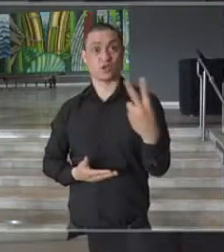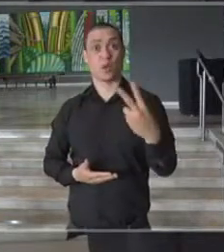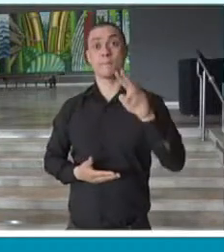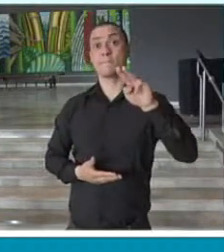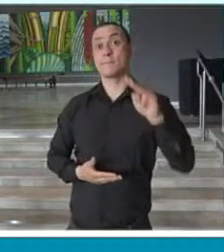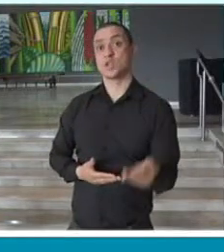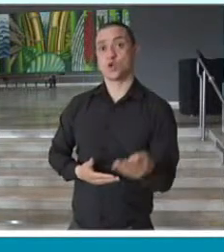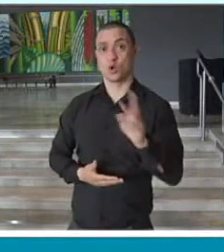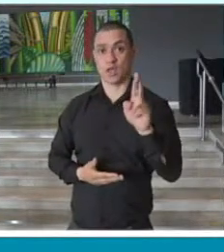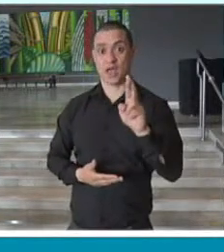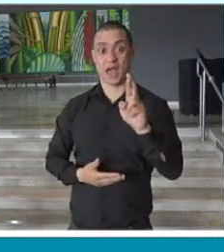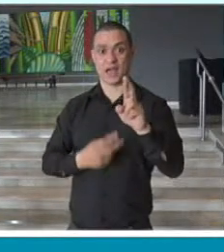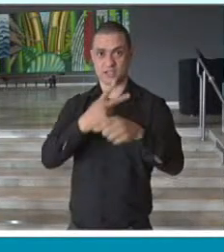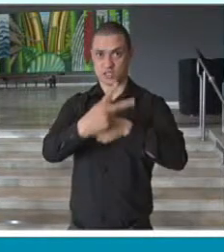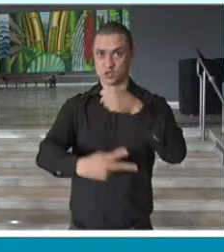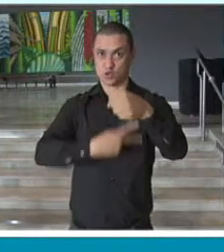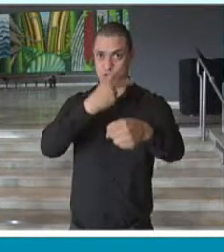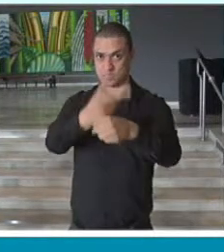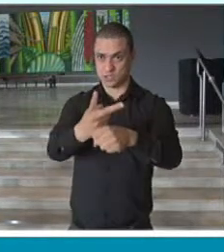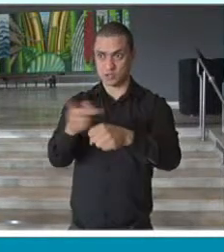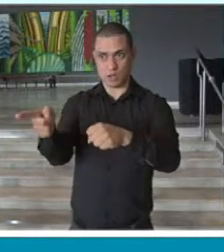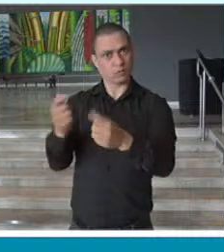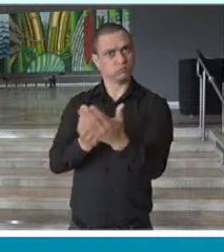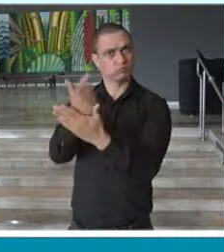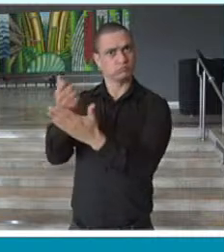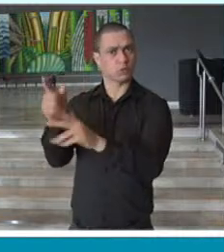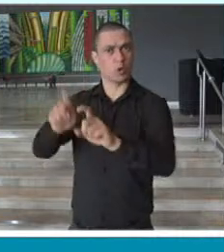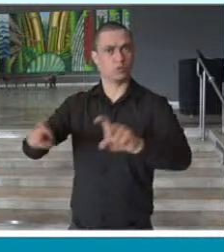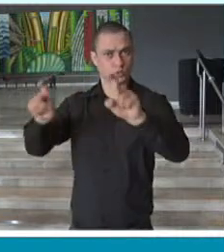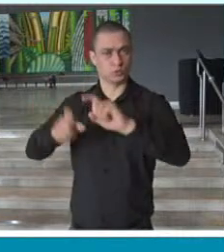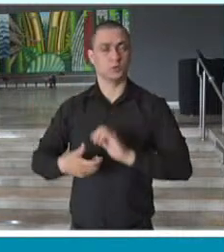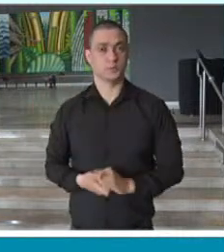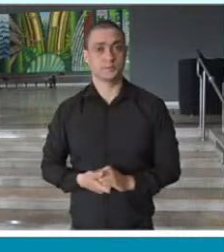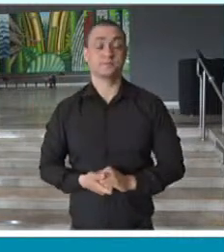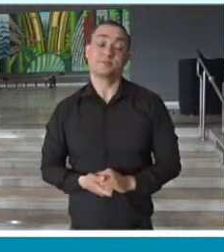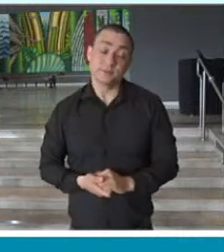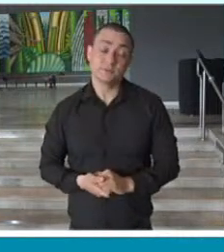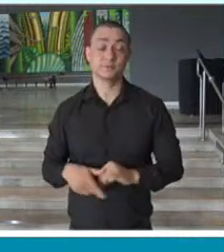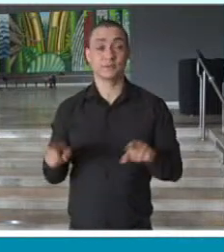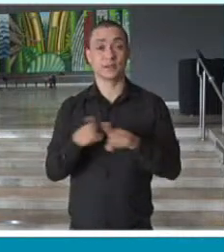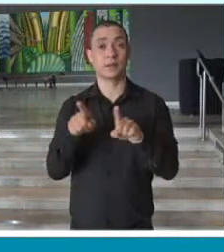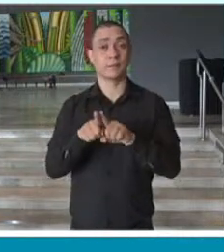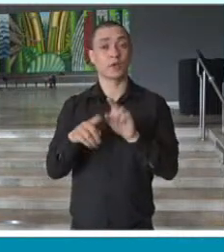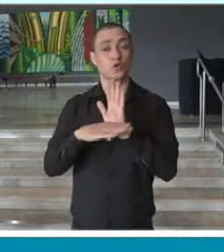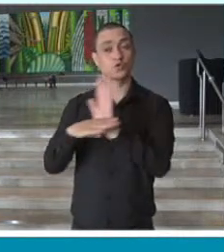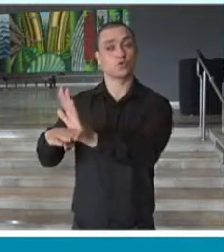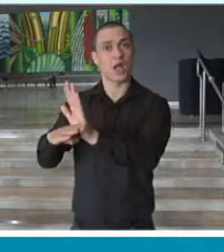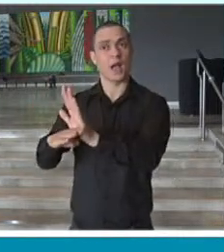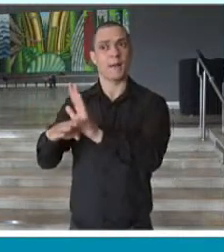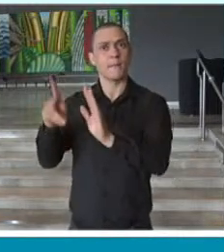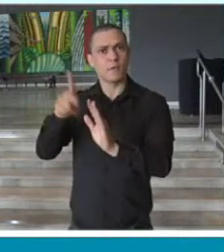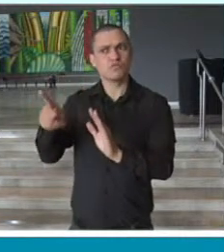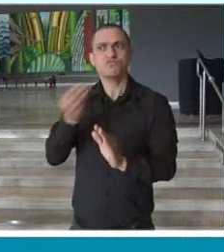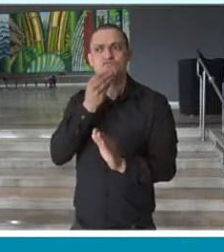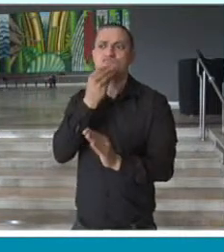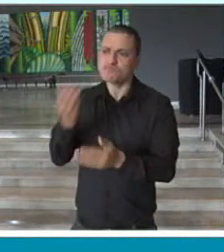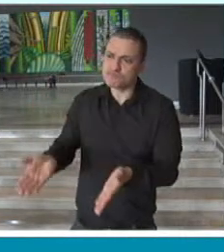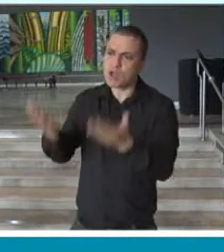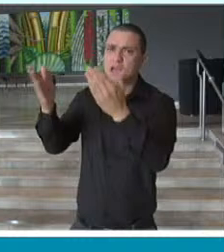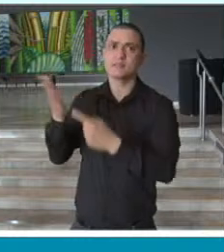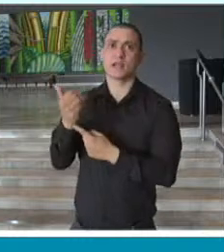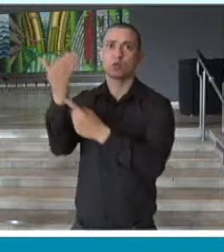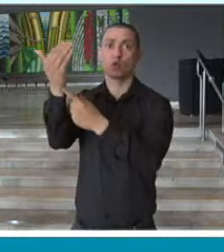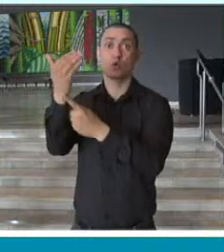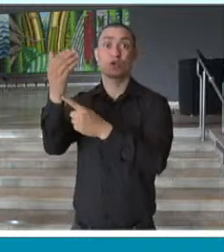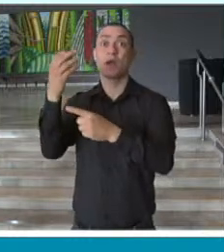durante esses dois anos para a aquisição desses computadores e, logicamente, o incentivo ao uso da tecnologia, que é uma ferramenta hoje